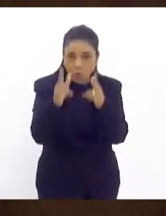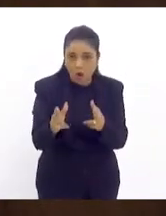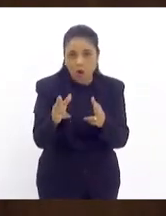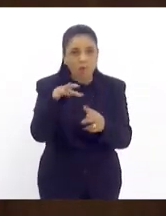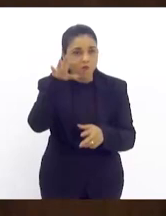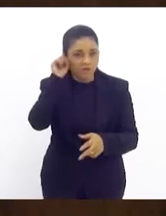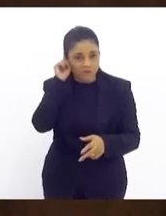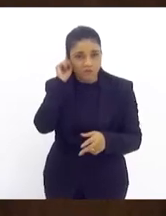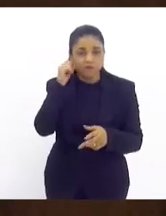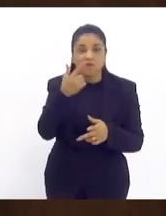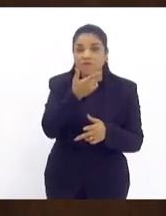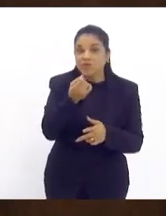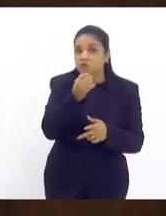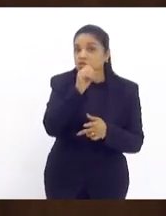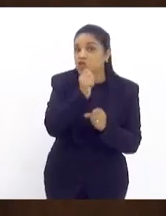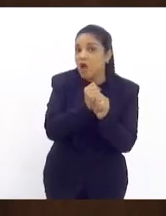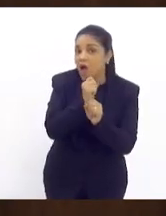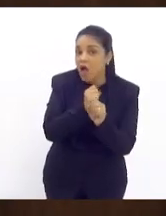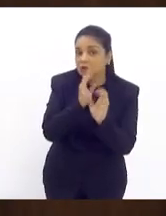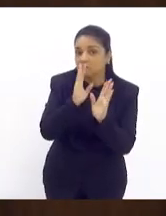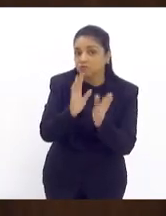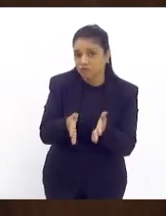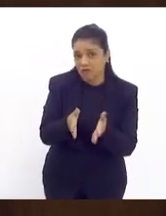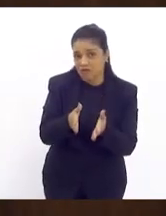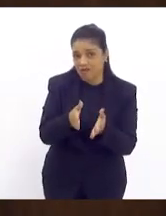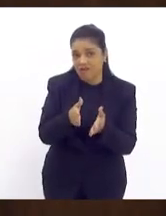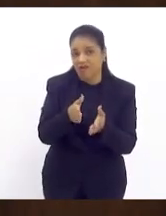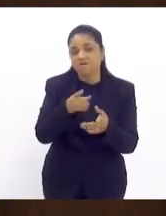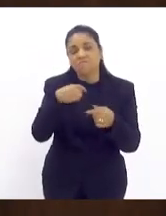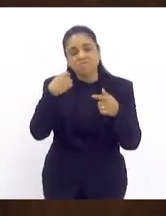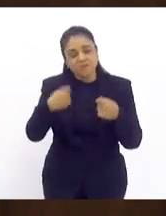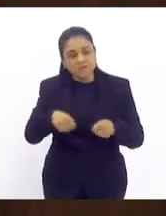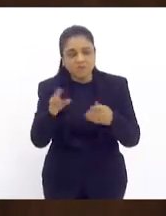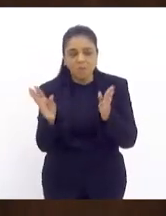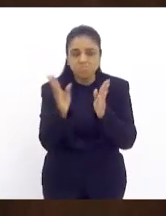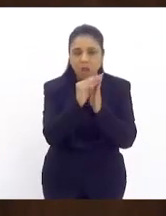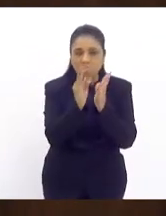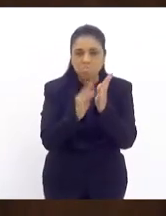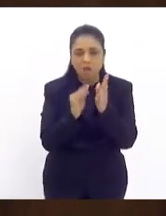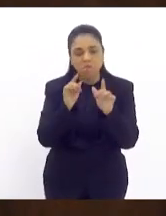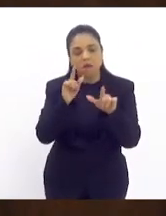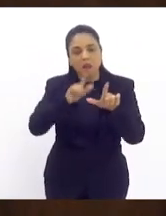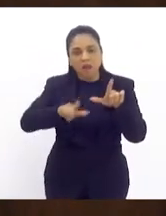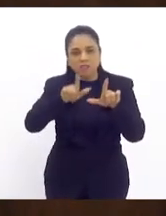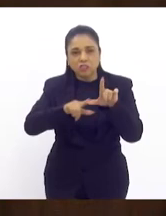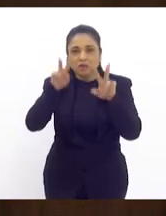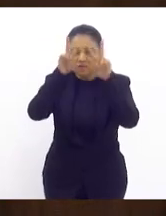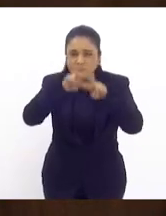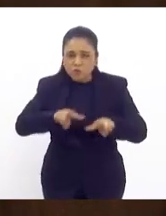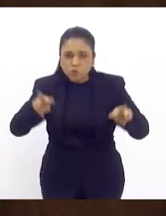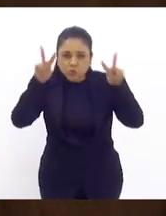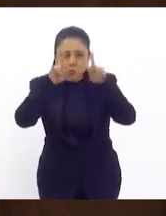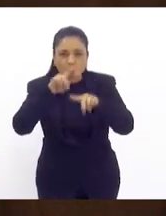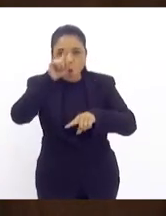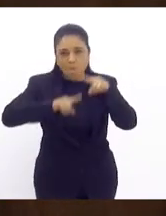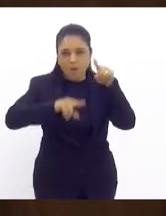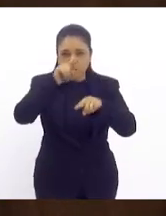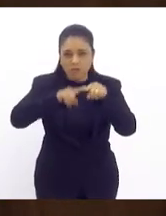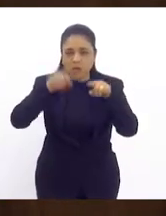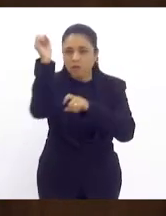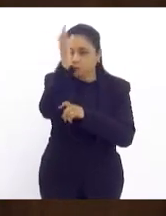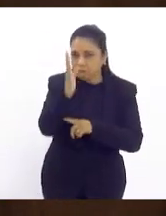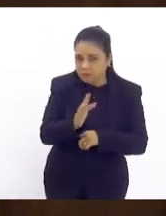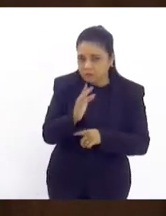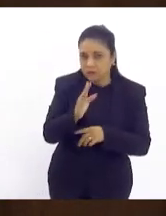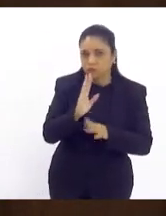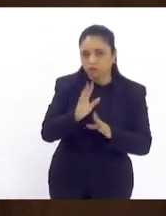apontando a necessidade de a gente colocar legendas e material de audiovisual produzido aqui no Brasil agora